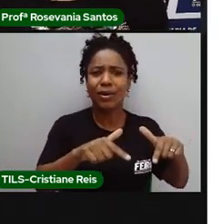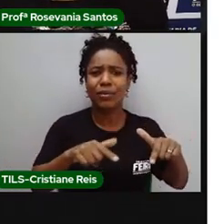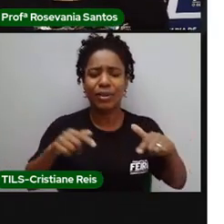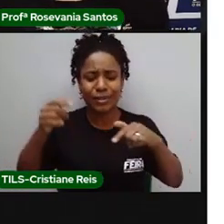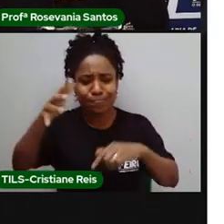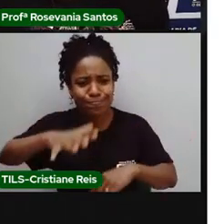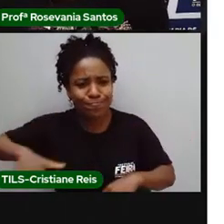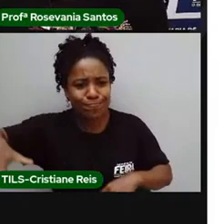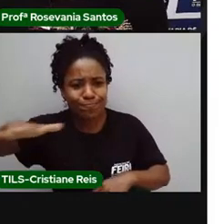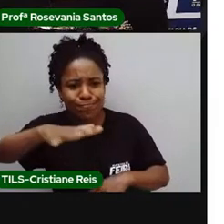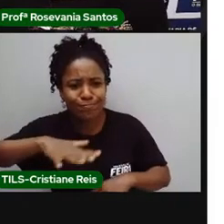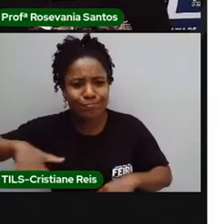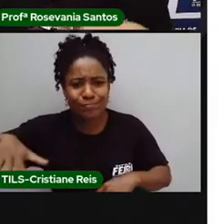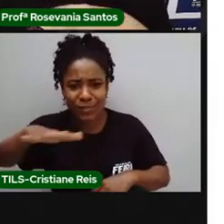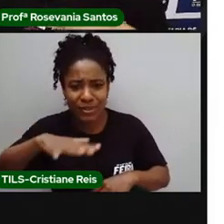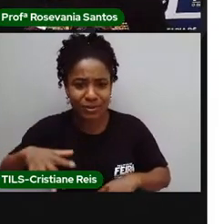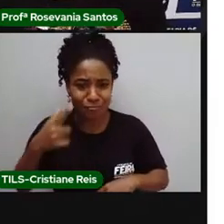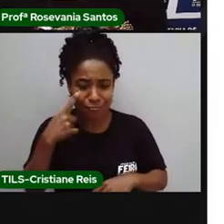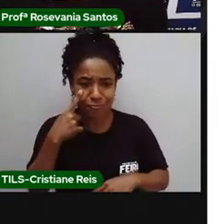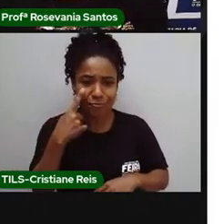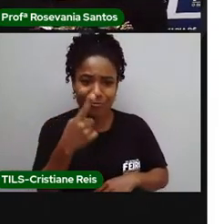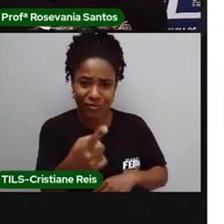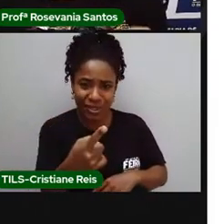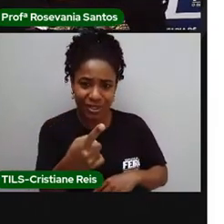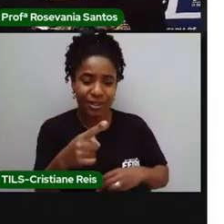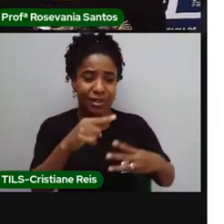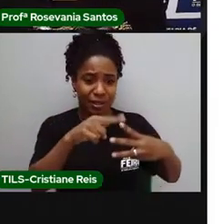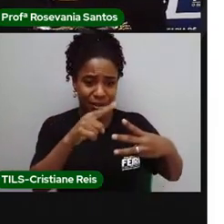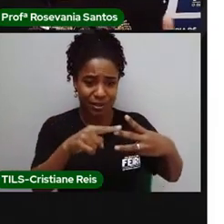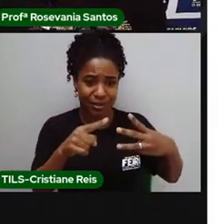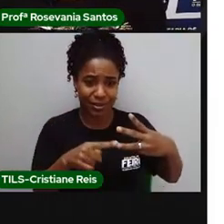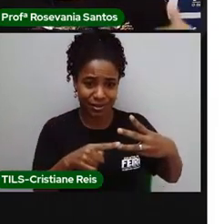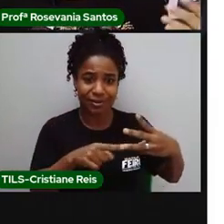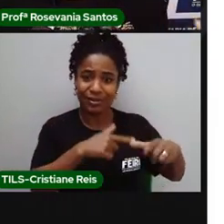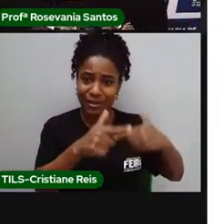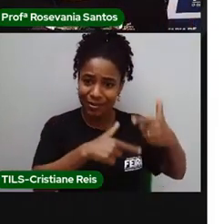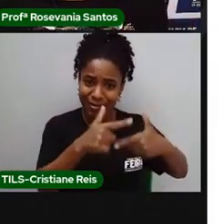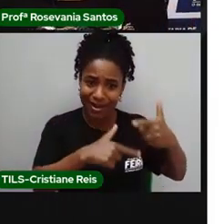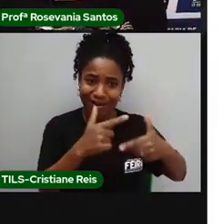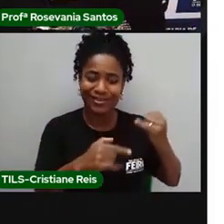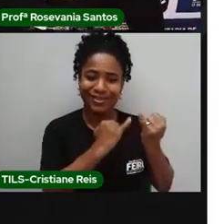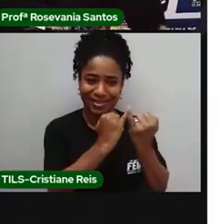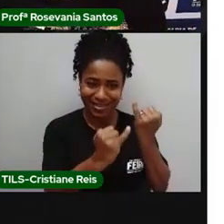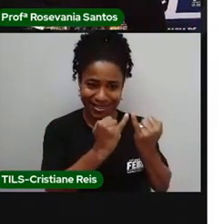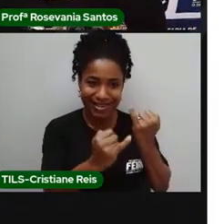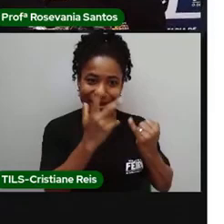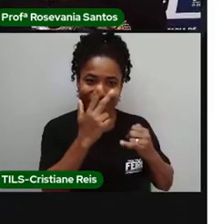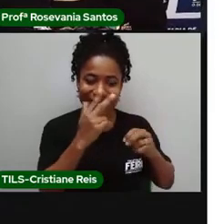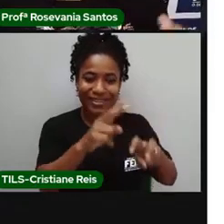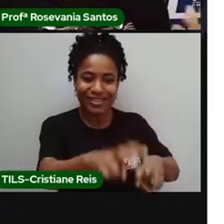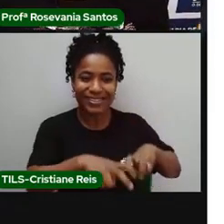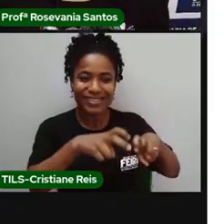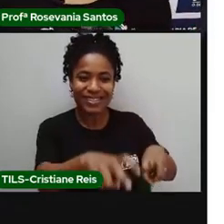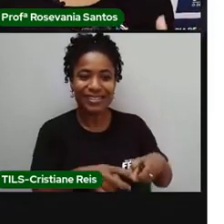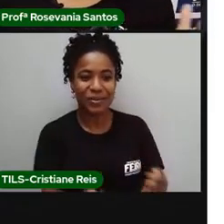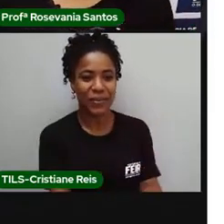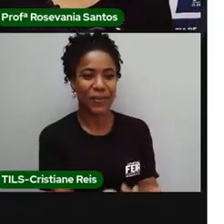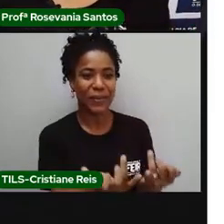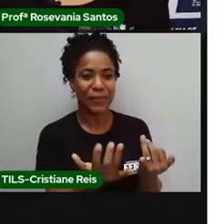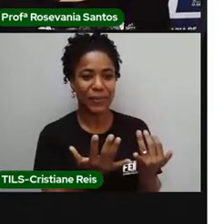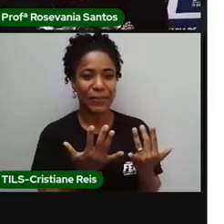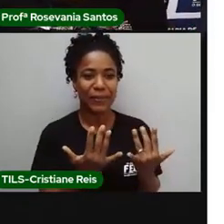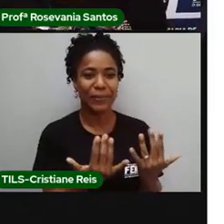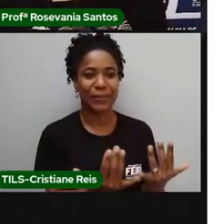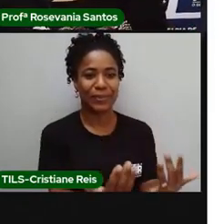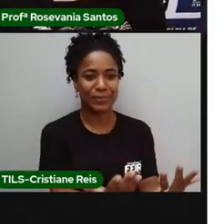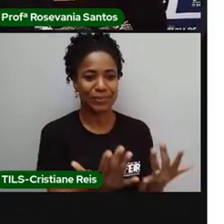observando aí três atividades semelhantes. Todas voltadas à agricultura e todos eles, infelizmente,